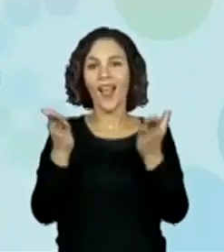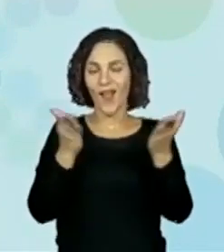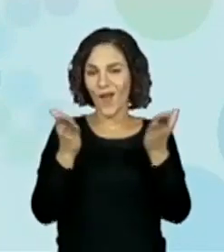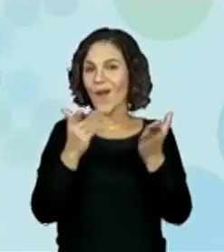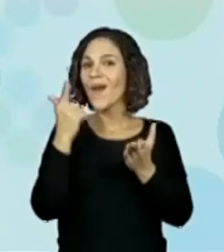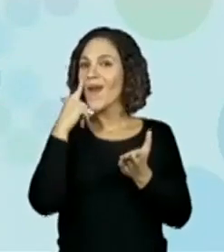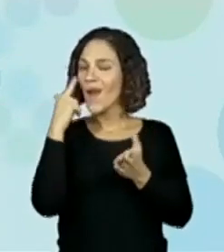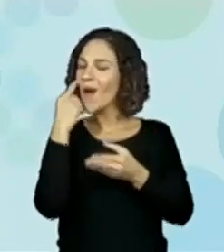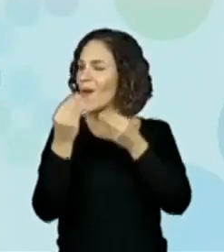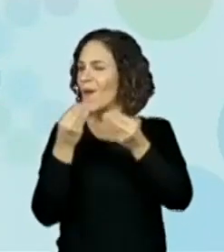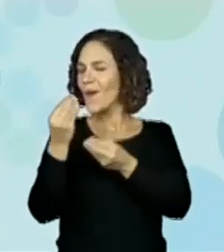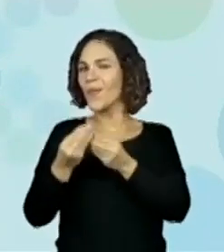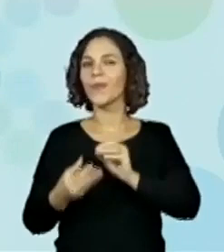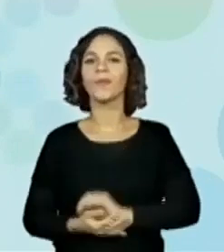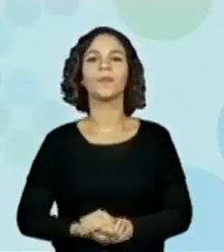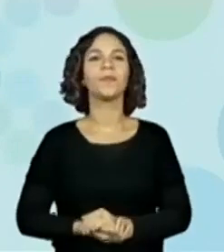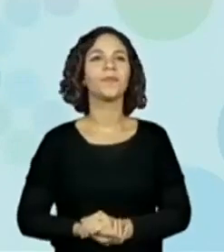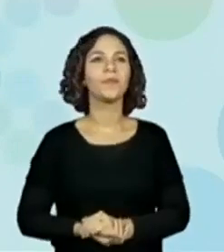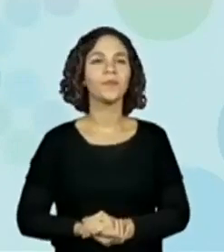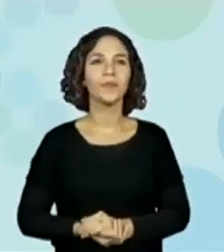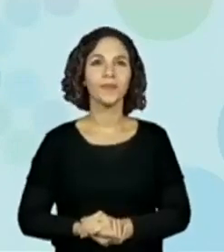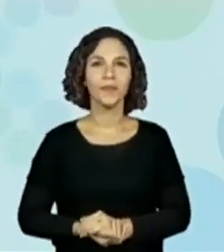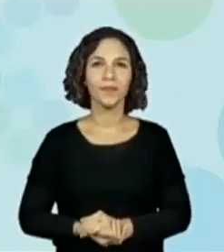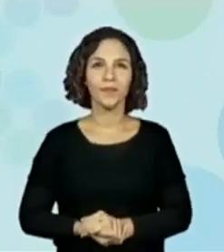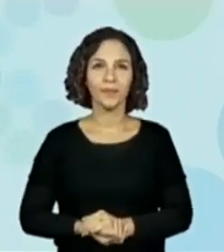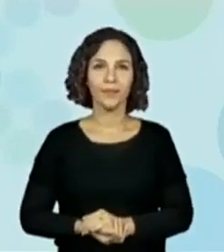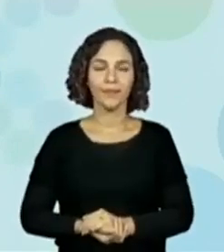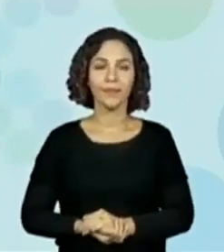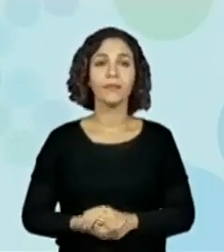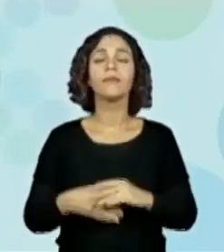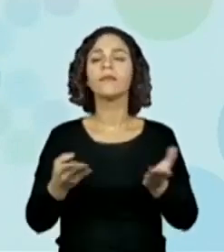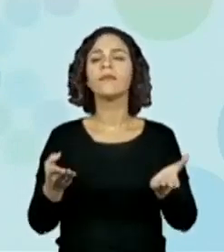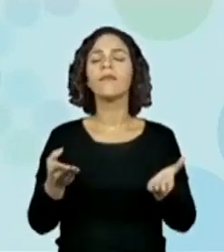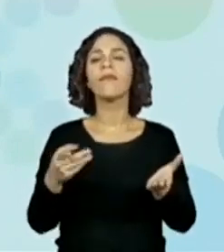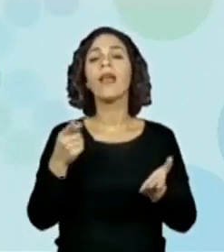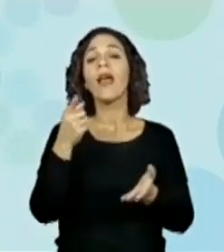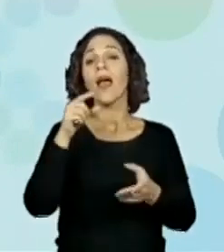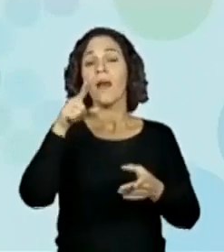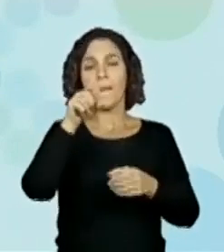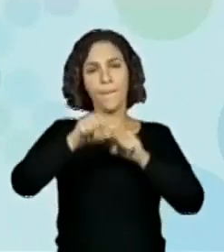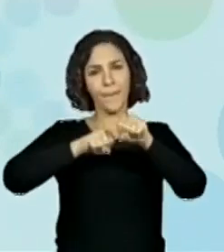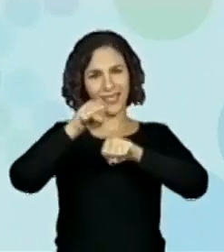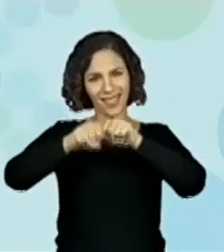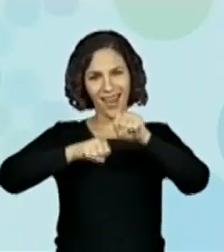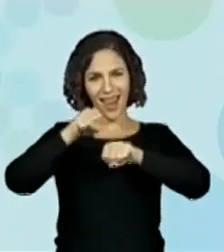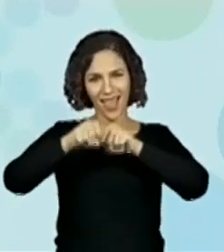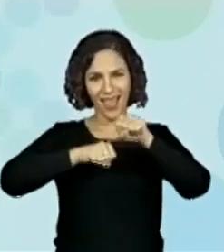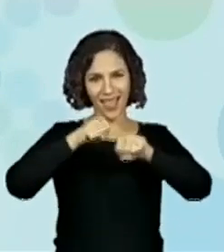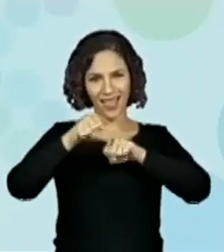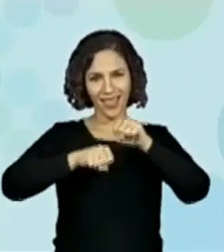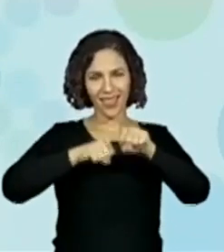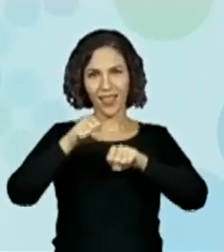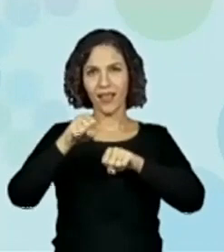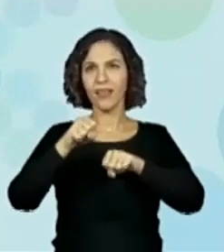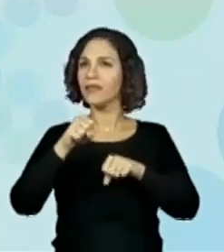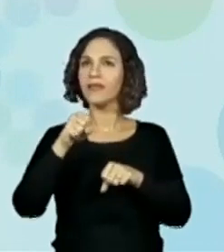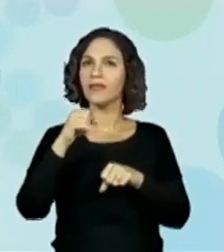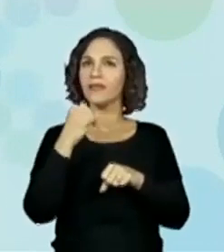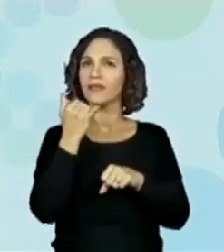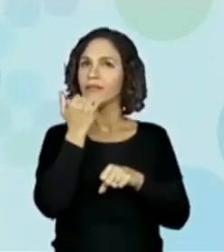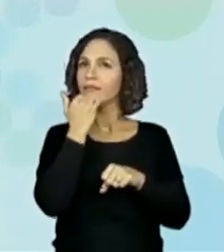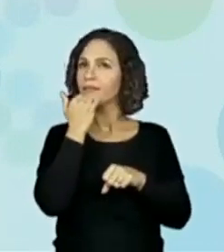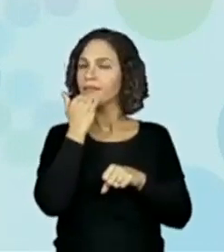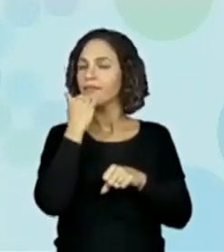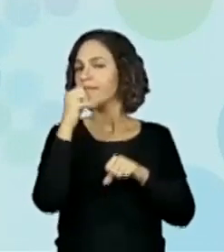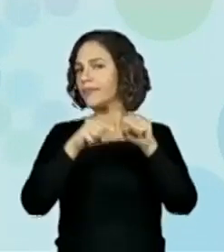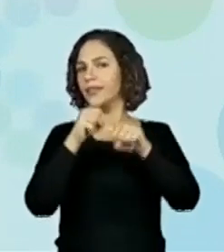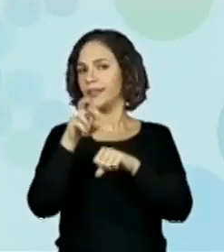ver o que vai acontecer. Tem aí a pergunta. Quanto custa o todo a bicicleta? No caso, não. Não é a bicicleta, né? É o